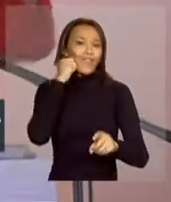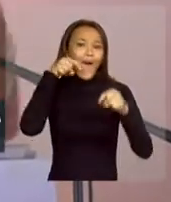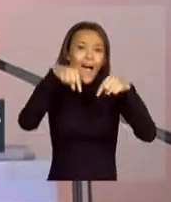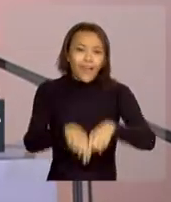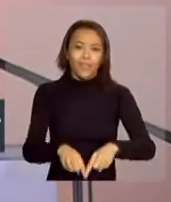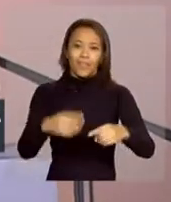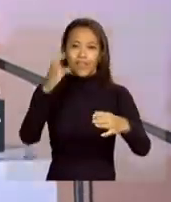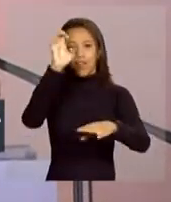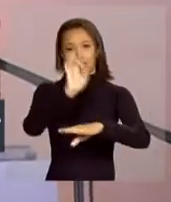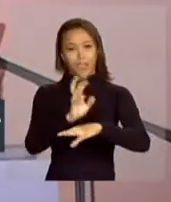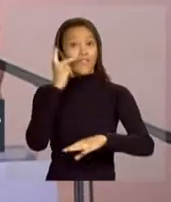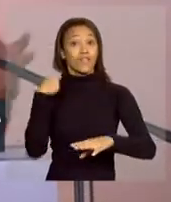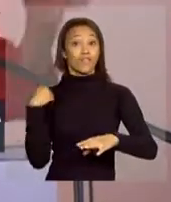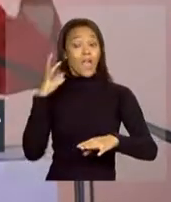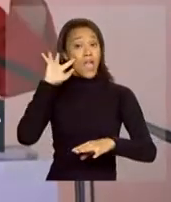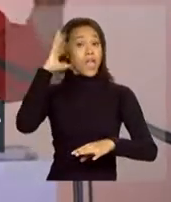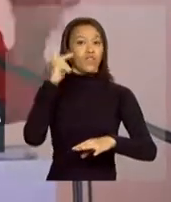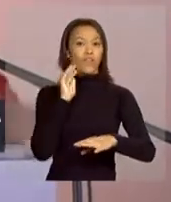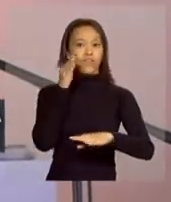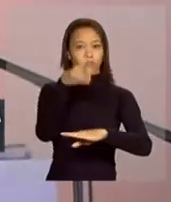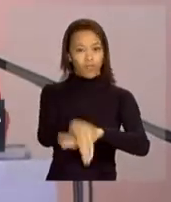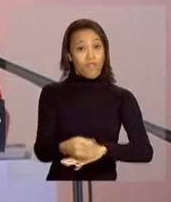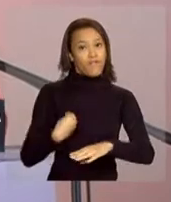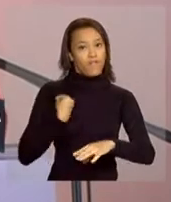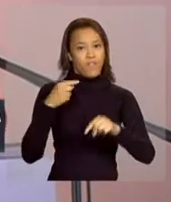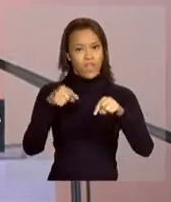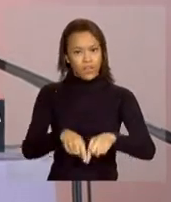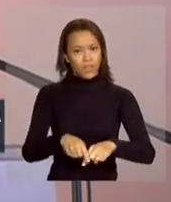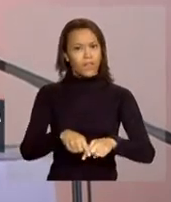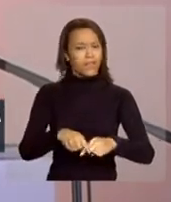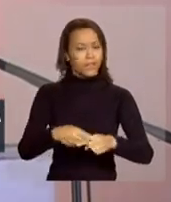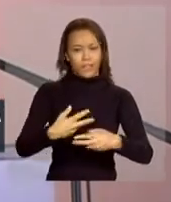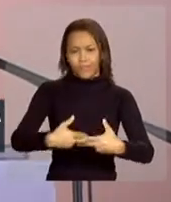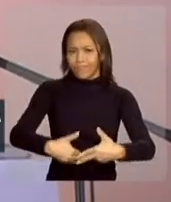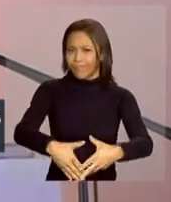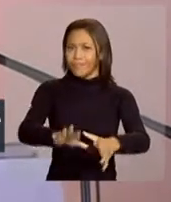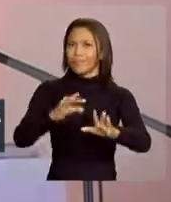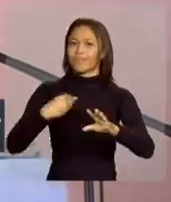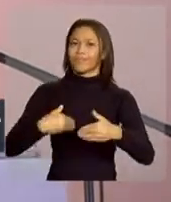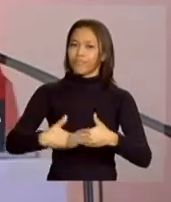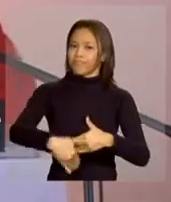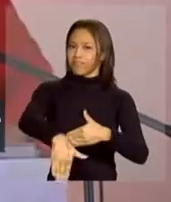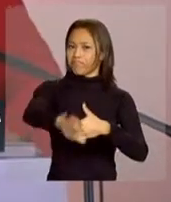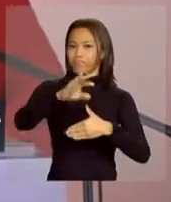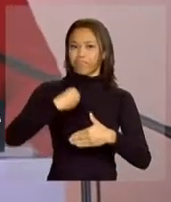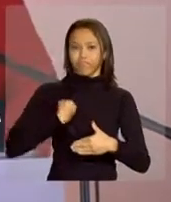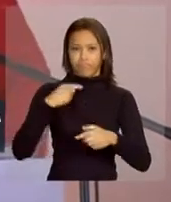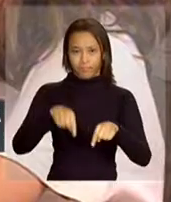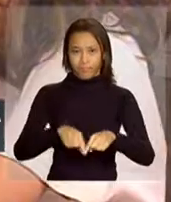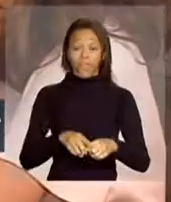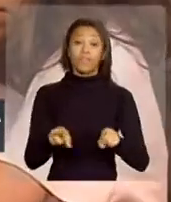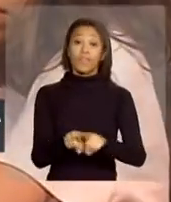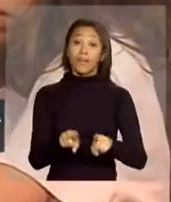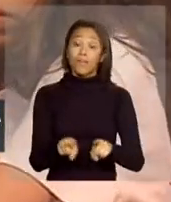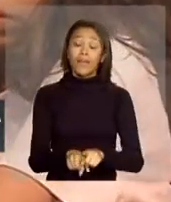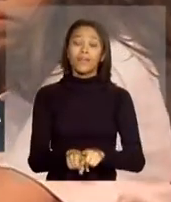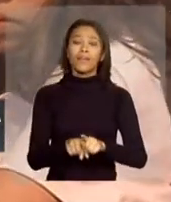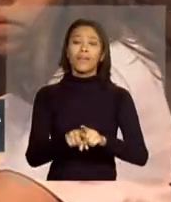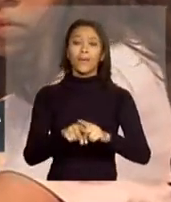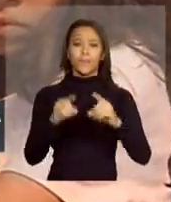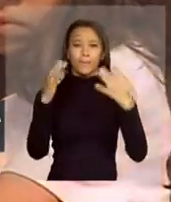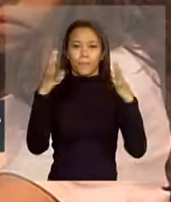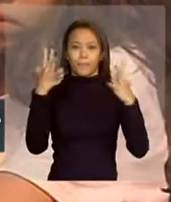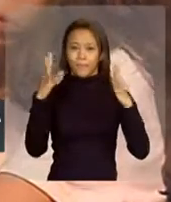vieram viver aqui e construíram suas vidas. Agora eu vou dar um parabéns especial